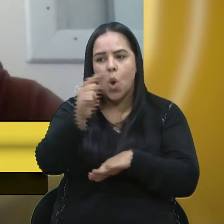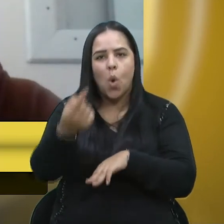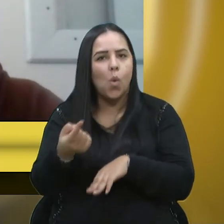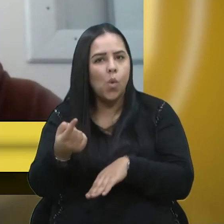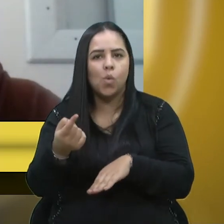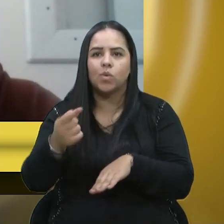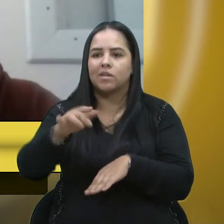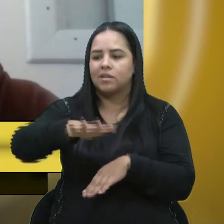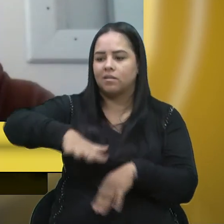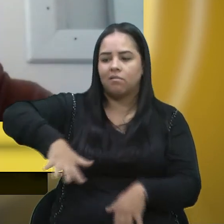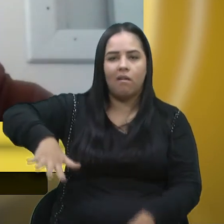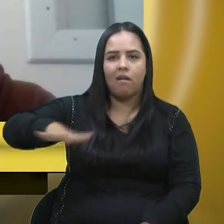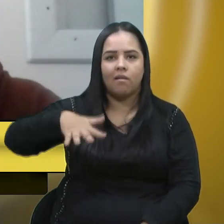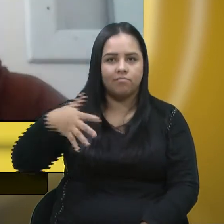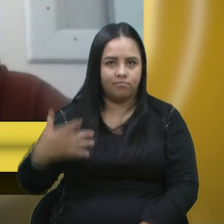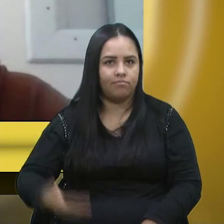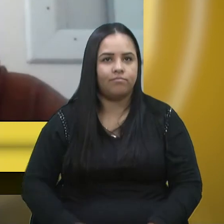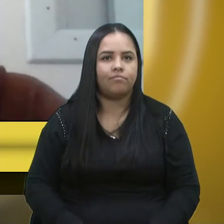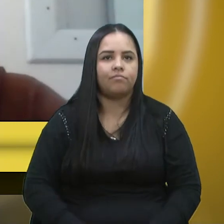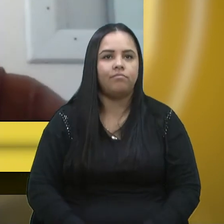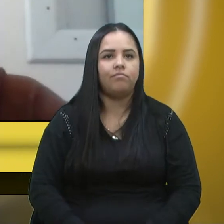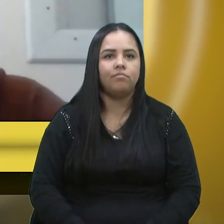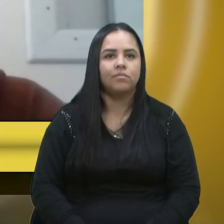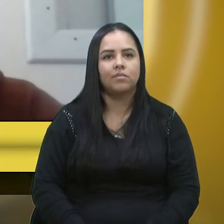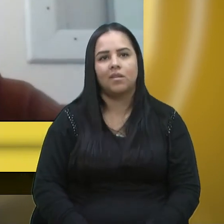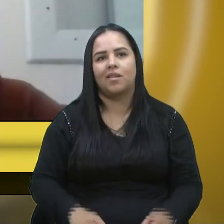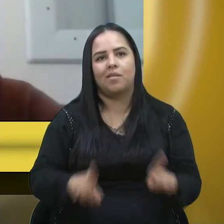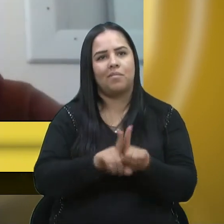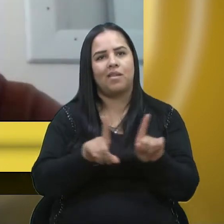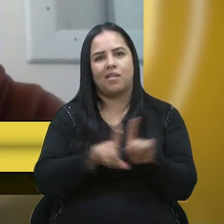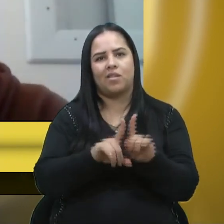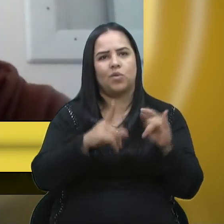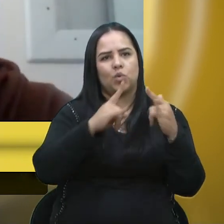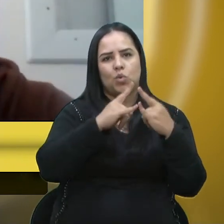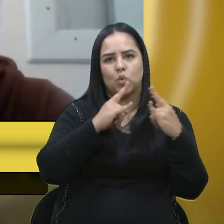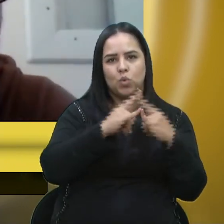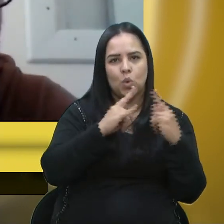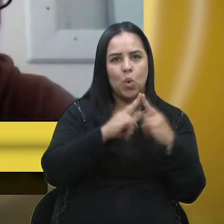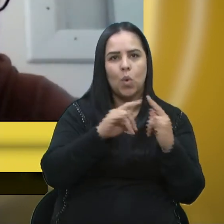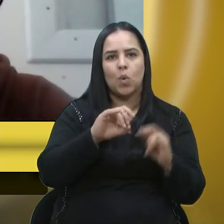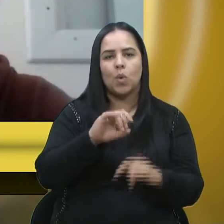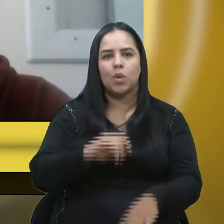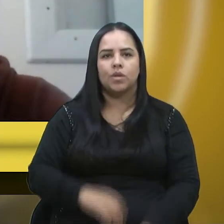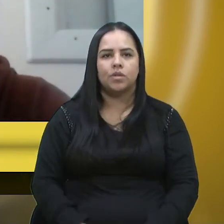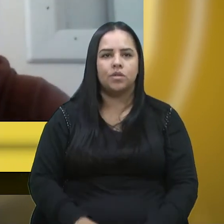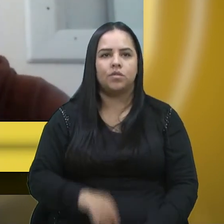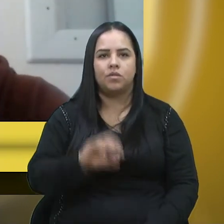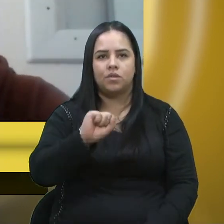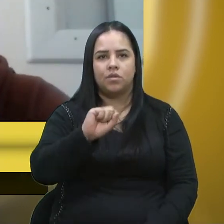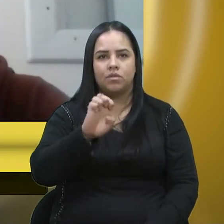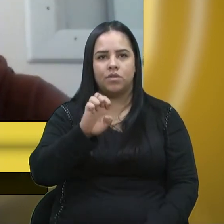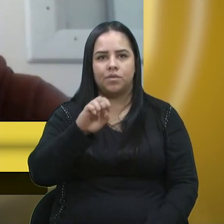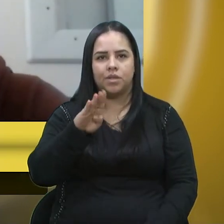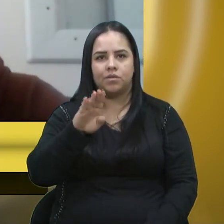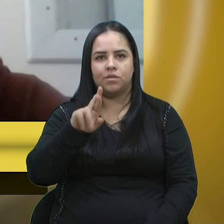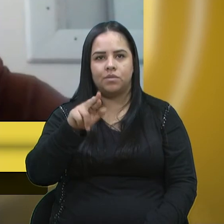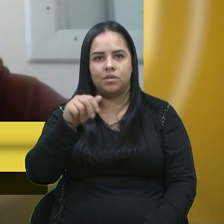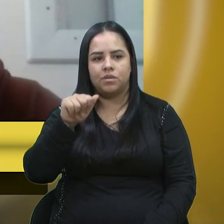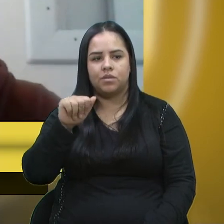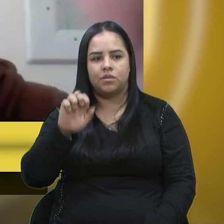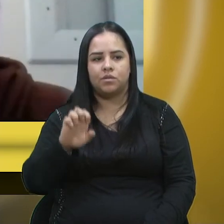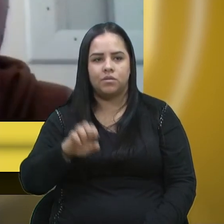também das entidades aí, né, Sebrae. Sei que o Mobi Caxias está pensando nessa questão,